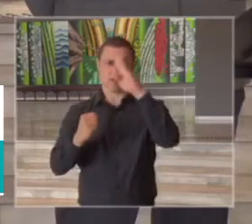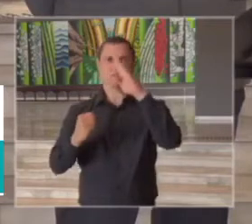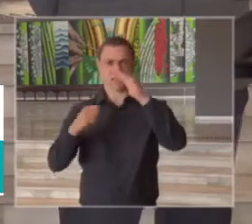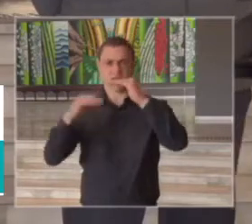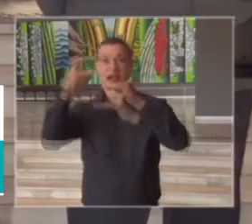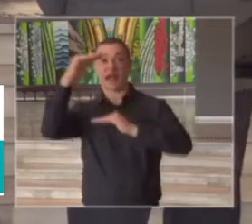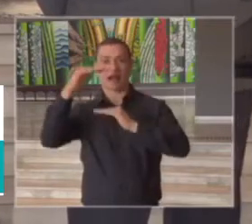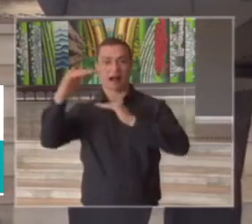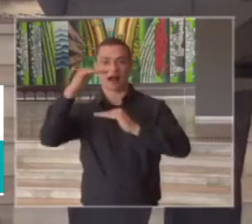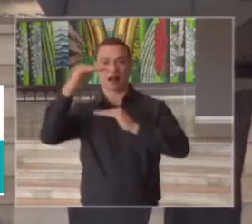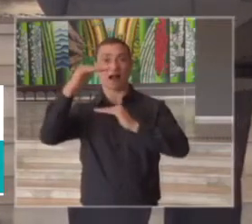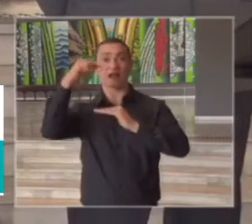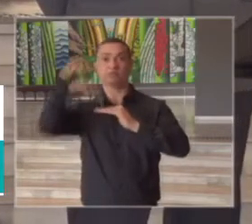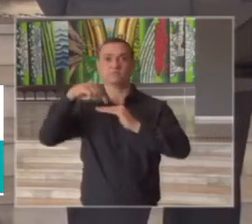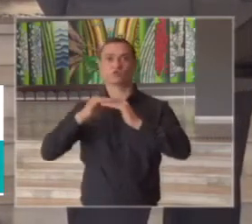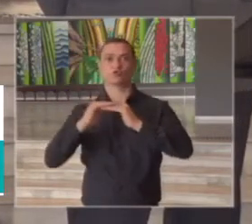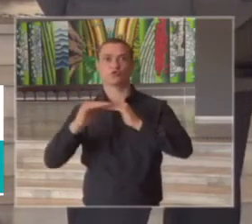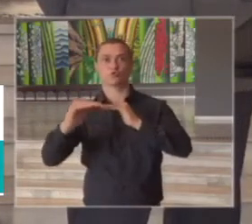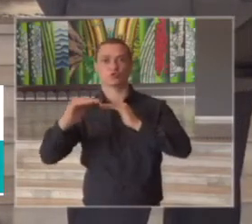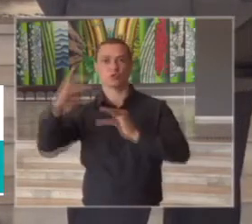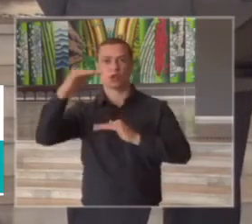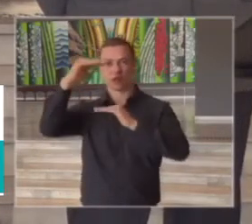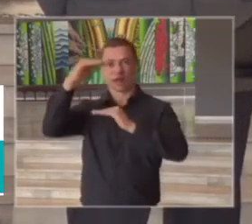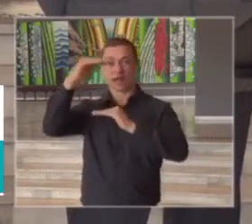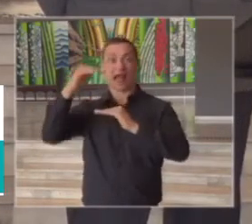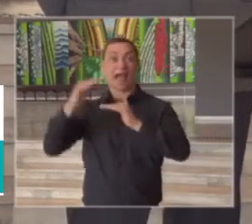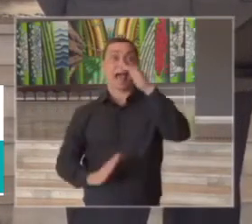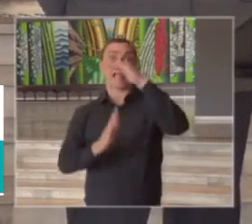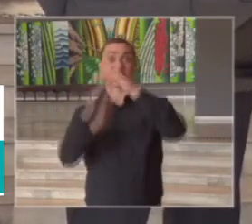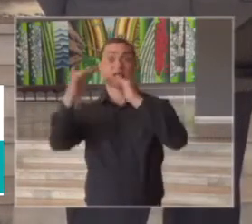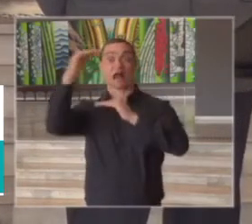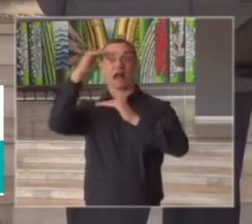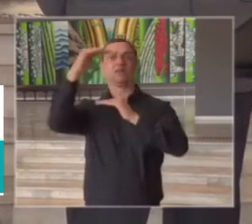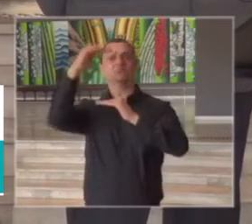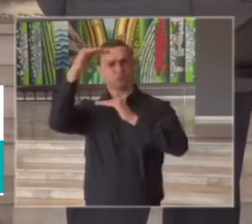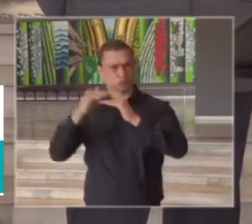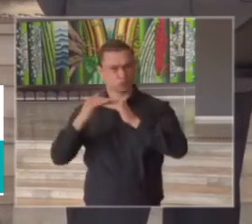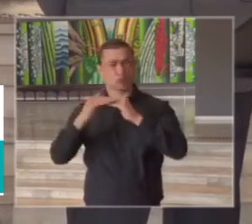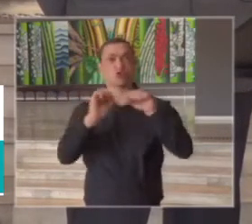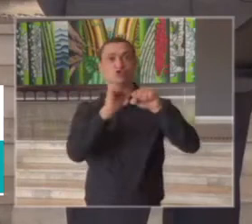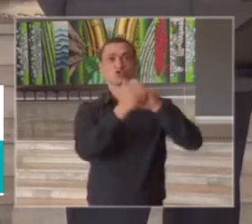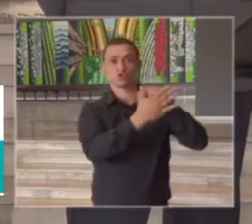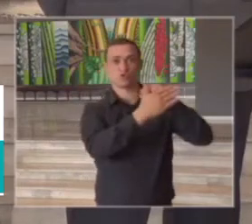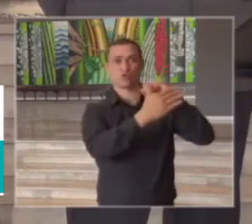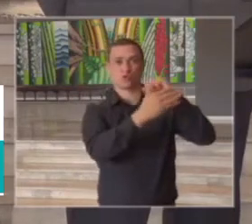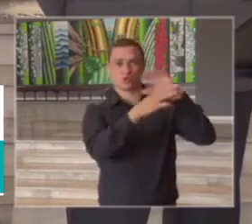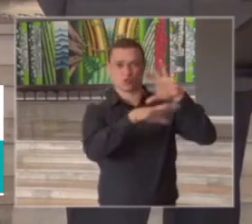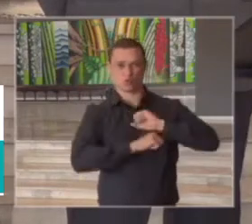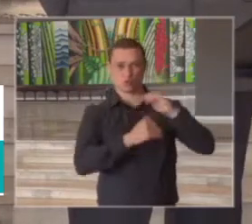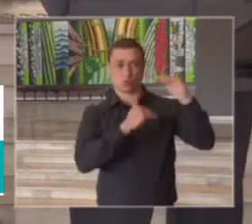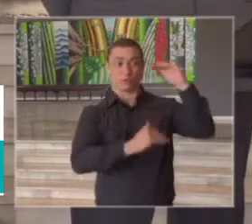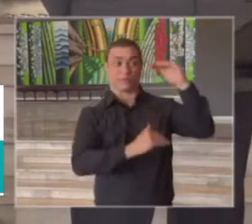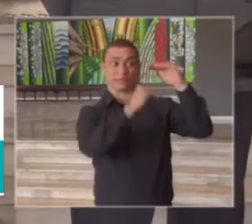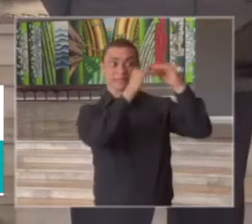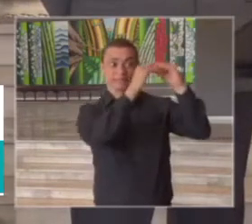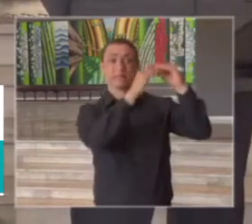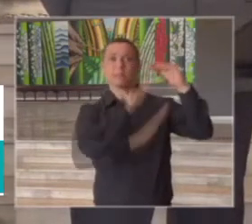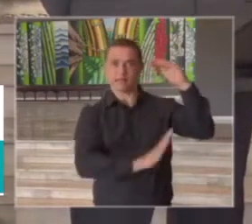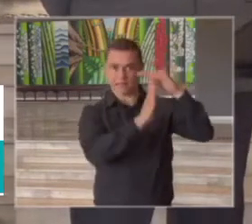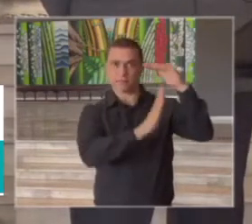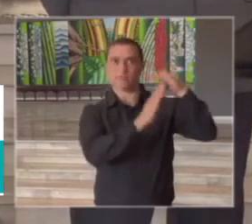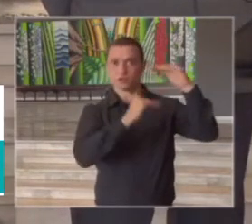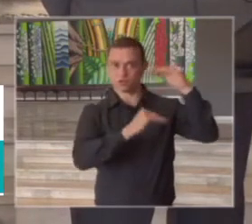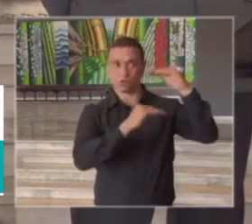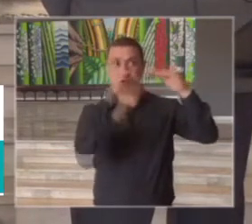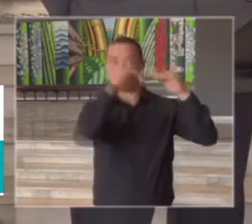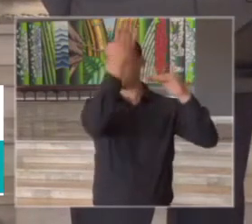inferior do espectro e para o número de casos na faixa na borda superior do número de espectros